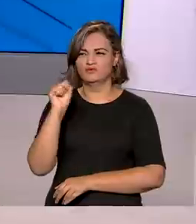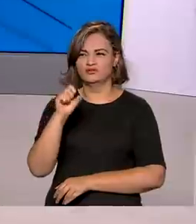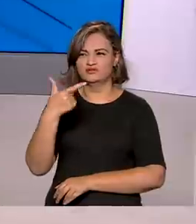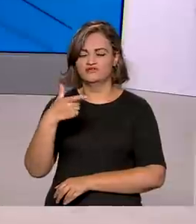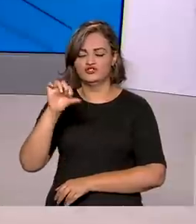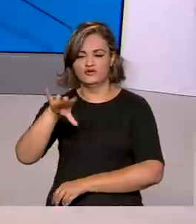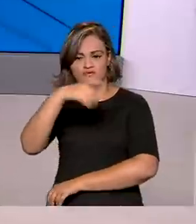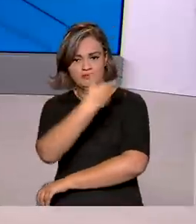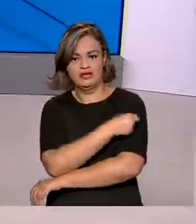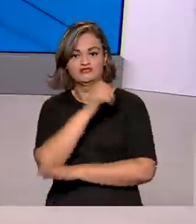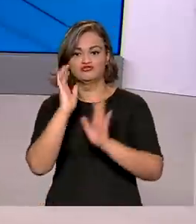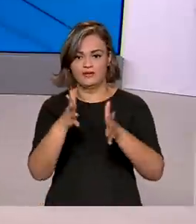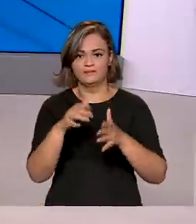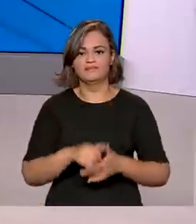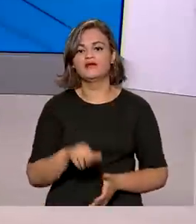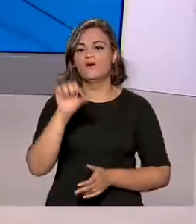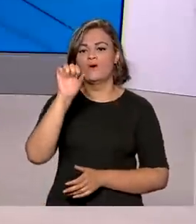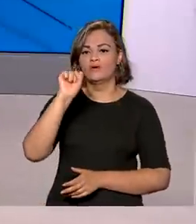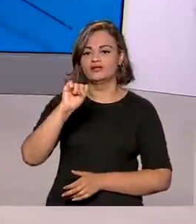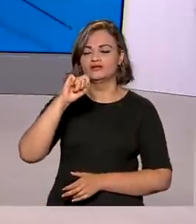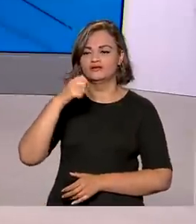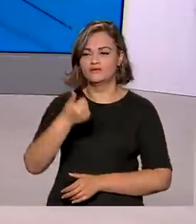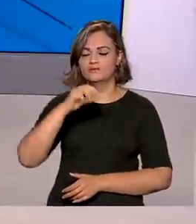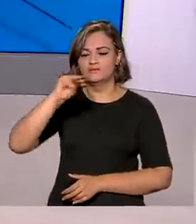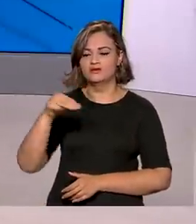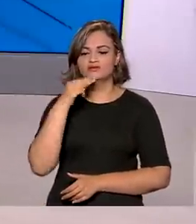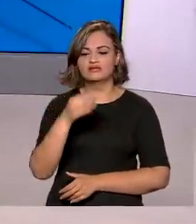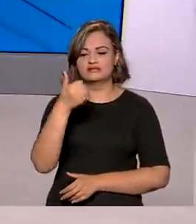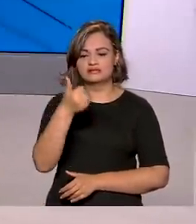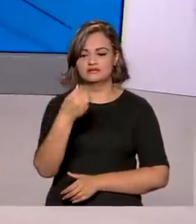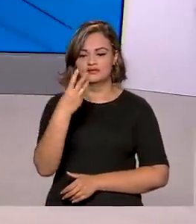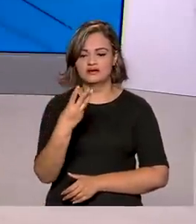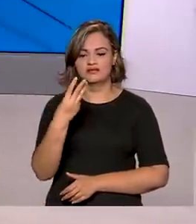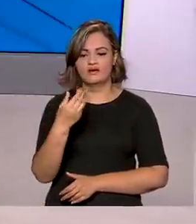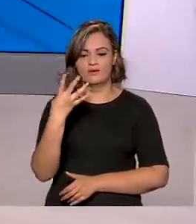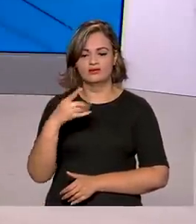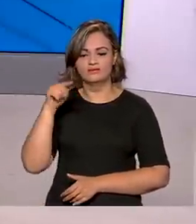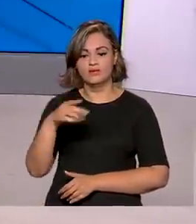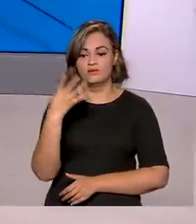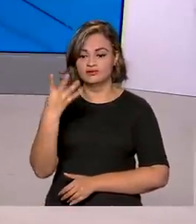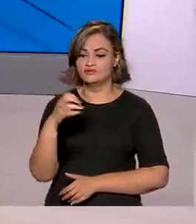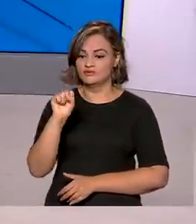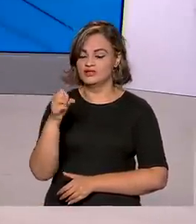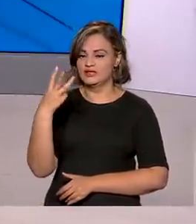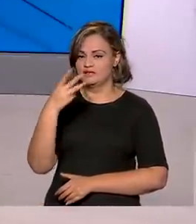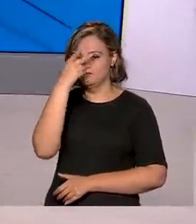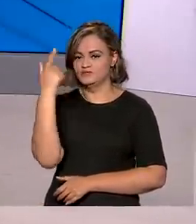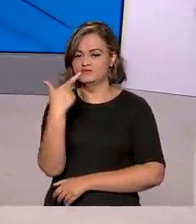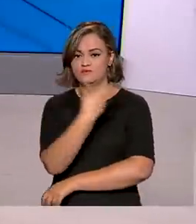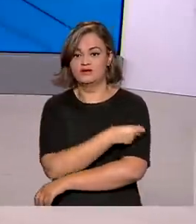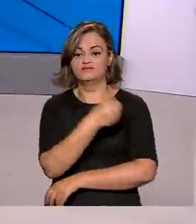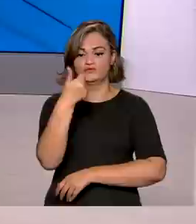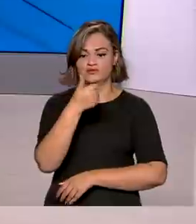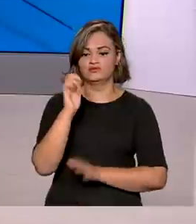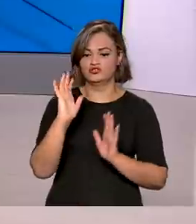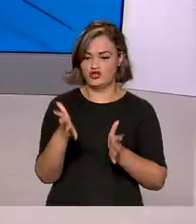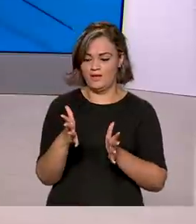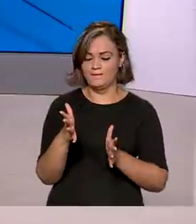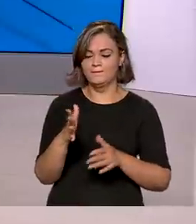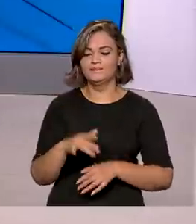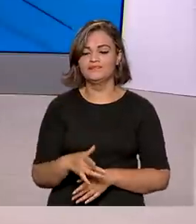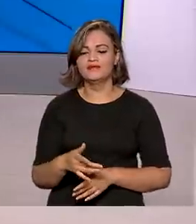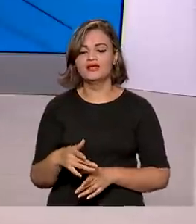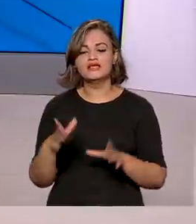aplicadas. 81.134.483 pessoas tomaram aí a primeira dose da